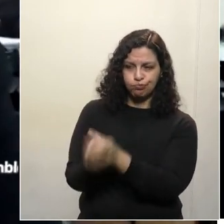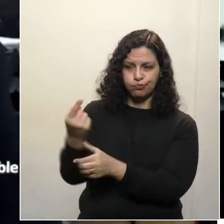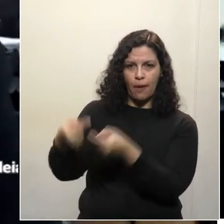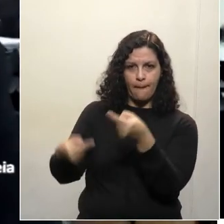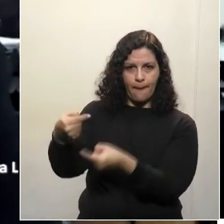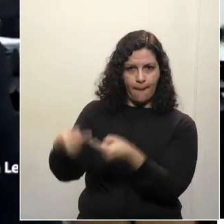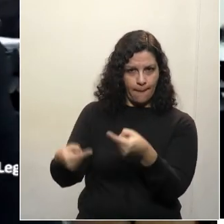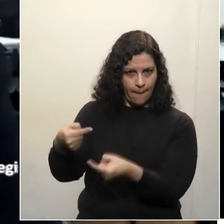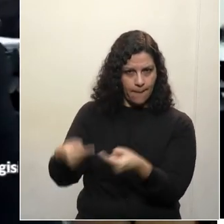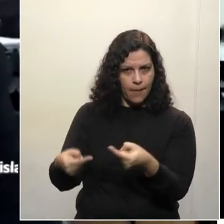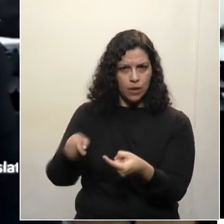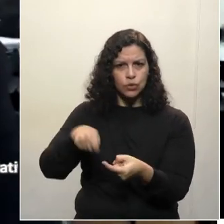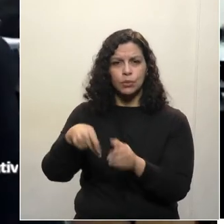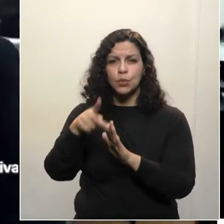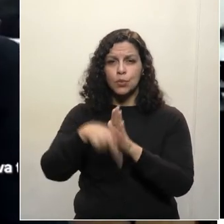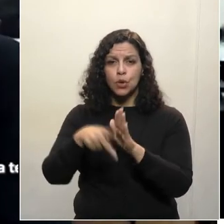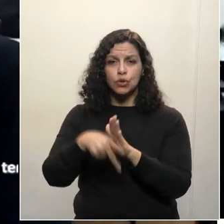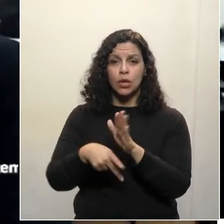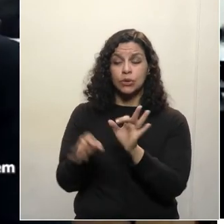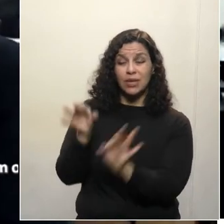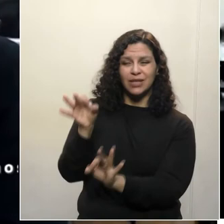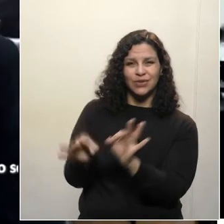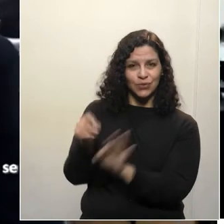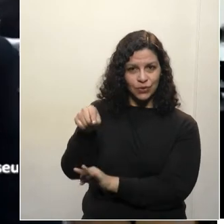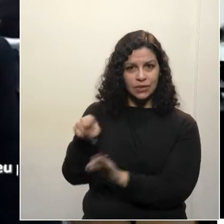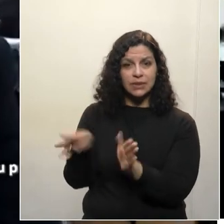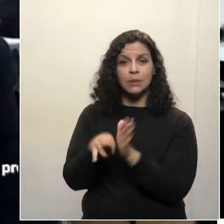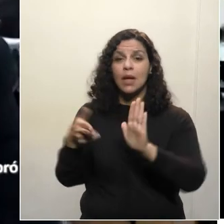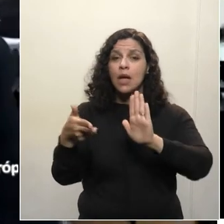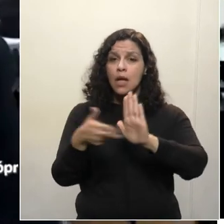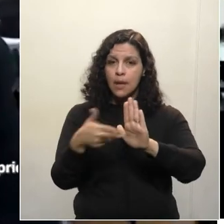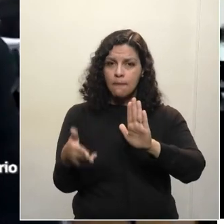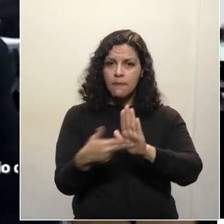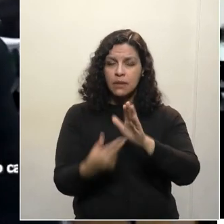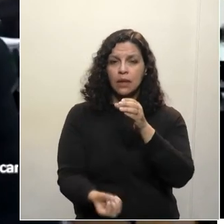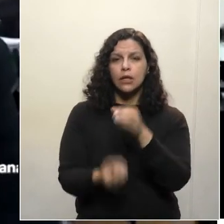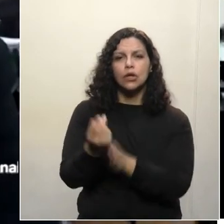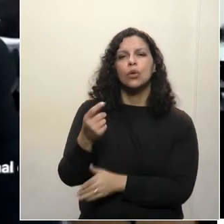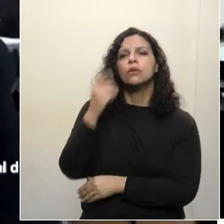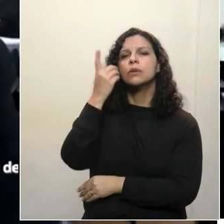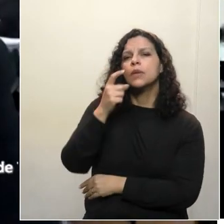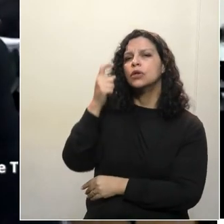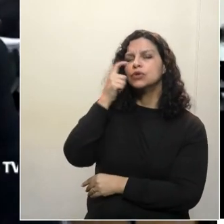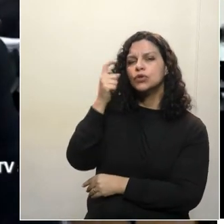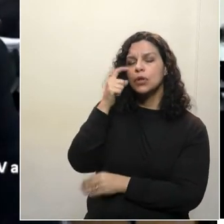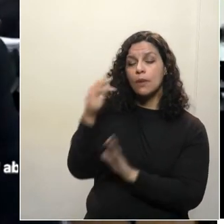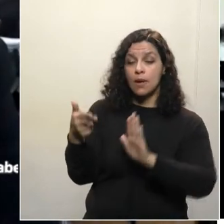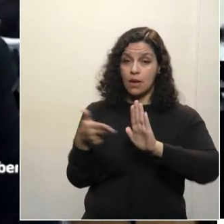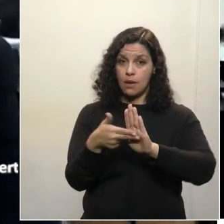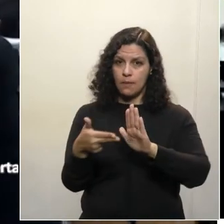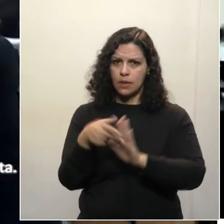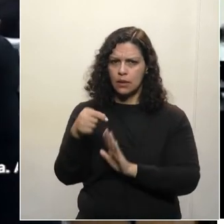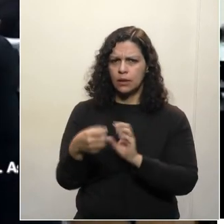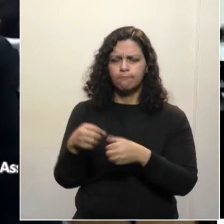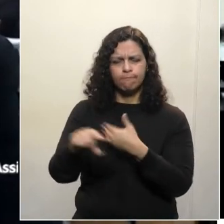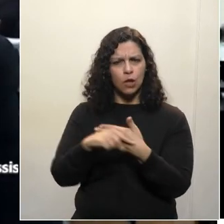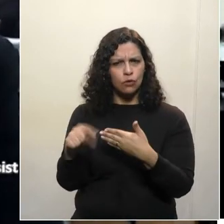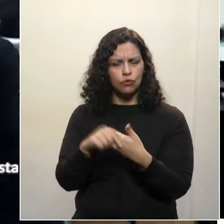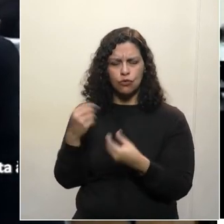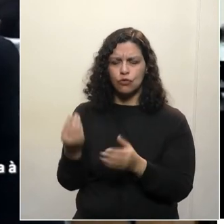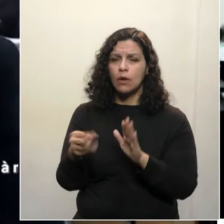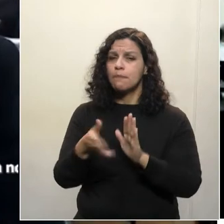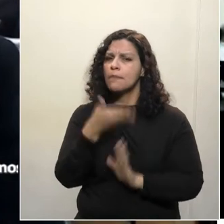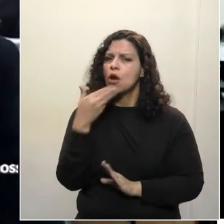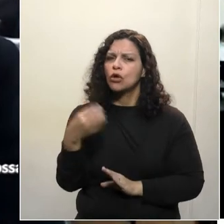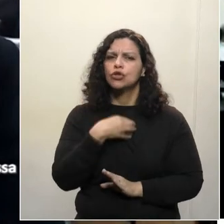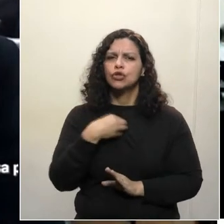debater os projetos do judiciário, principalmente a questão das emendas do deputado Tião, que foram emendas que ele colocou com